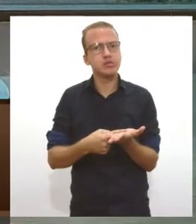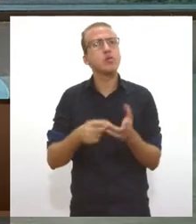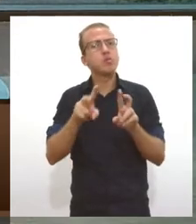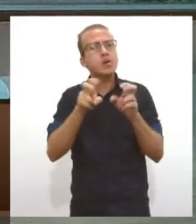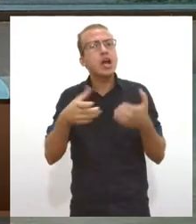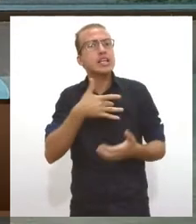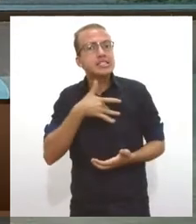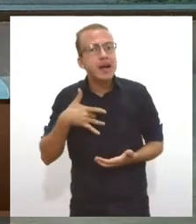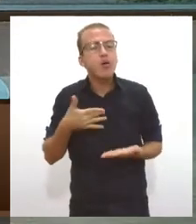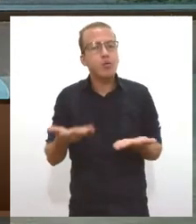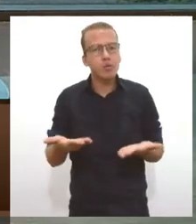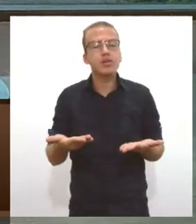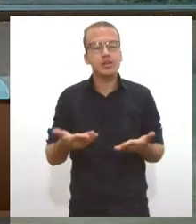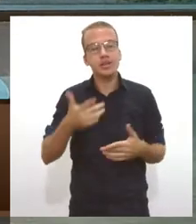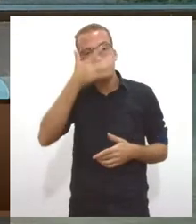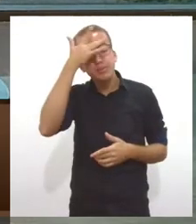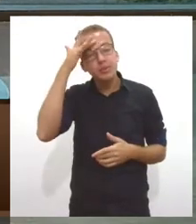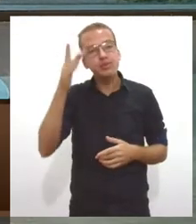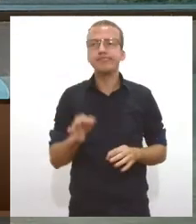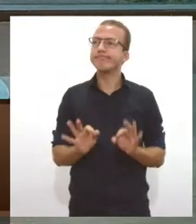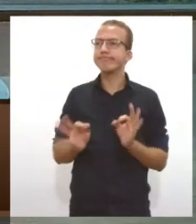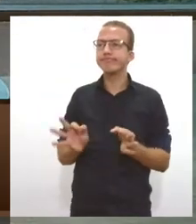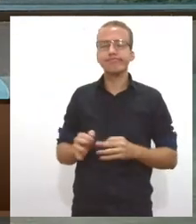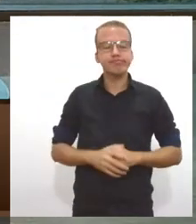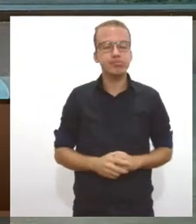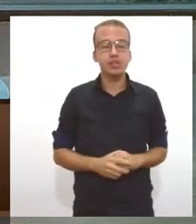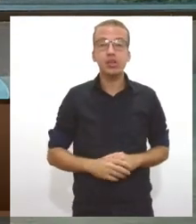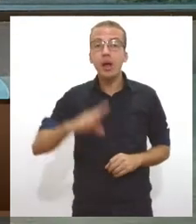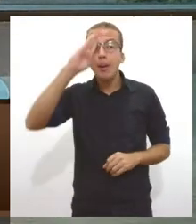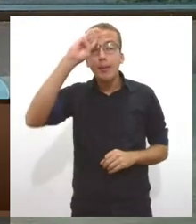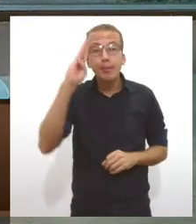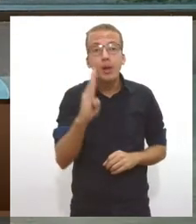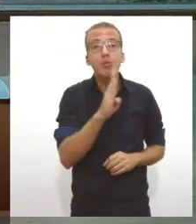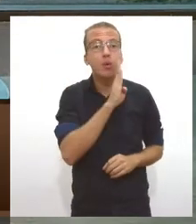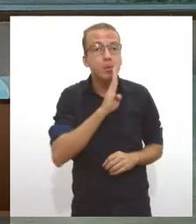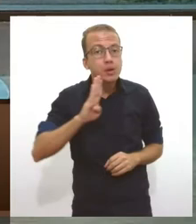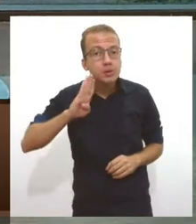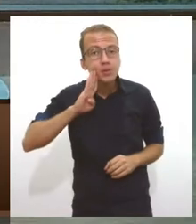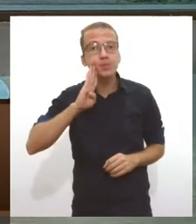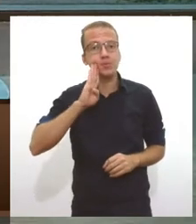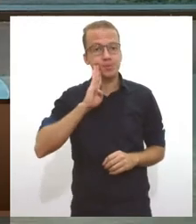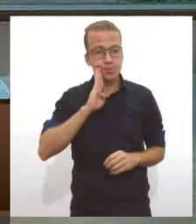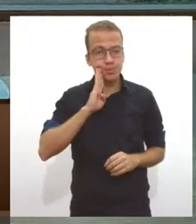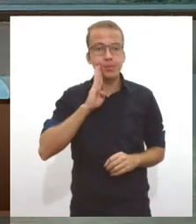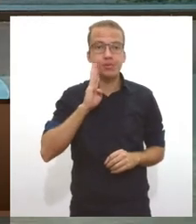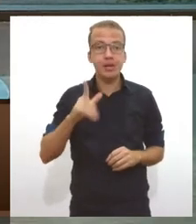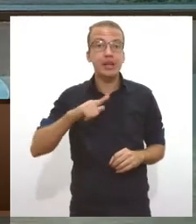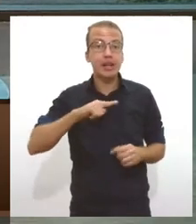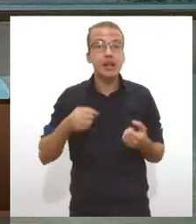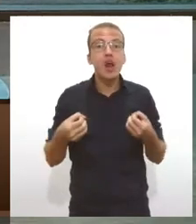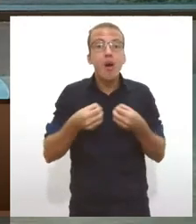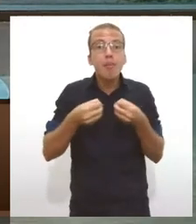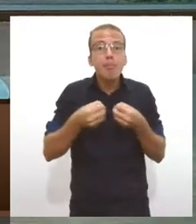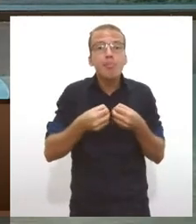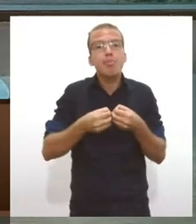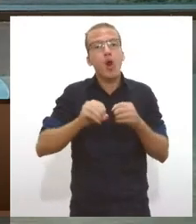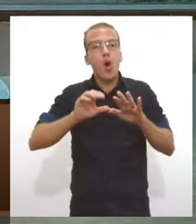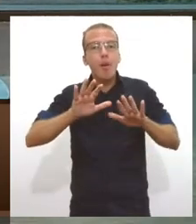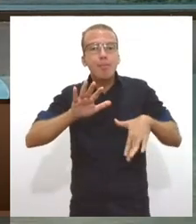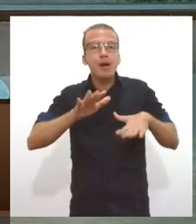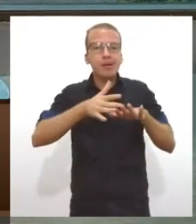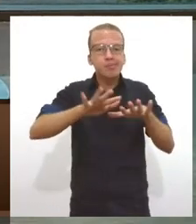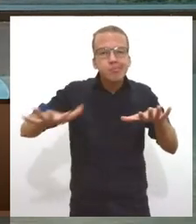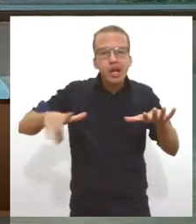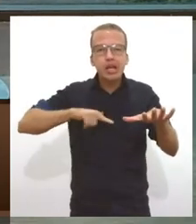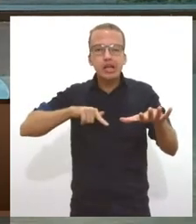saúde das pessoas, né? Principalmente os bares, né, à beira da praia, né, a gente viu muitos vídeos,